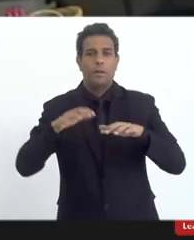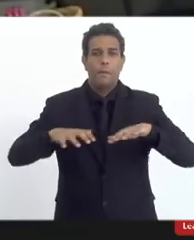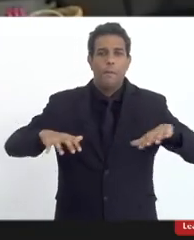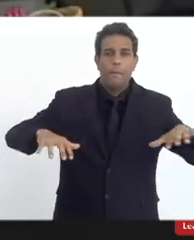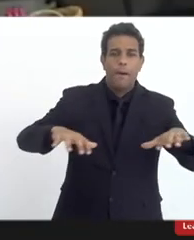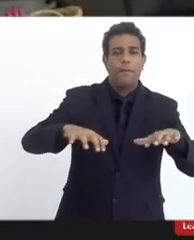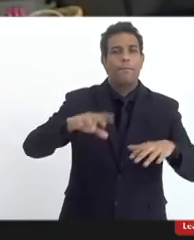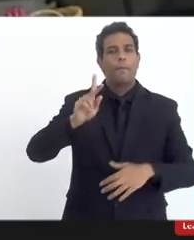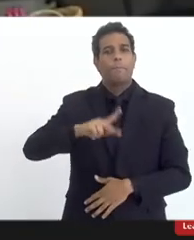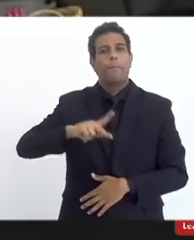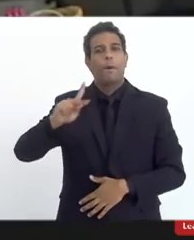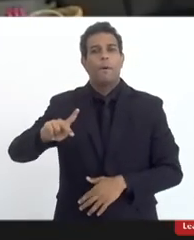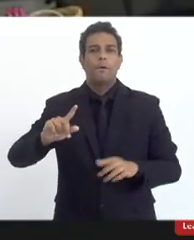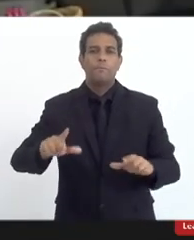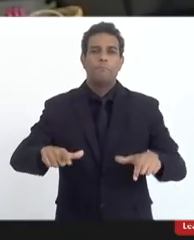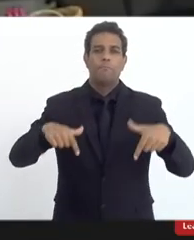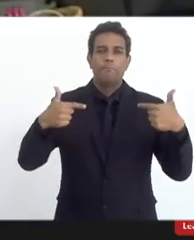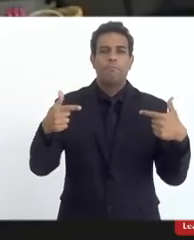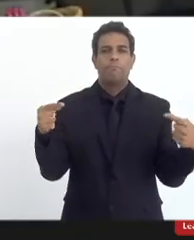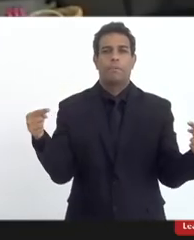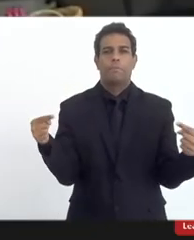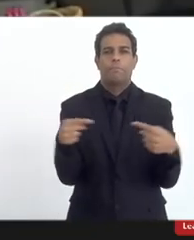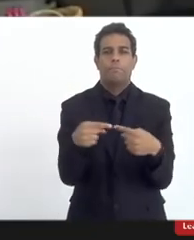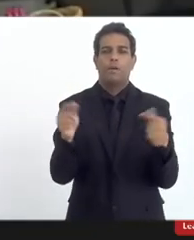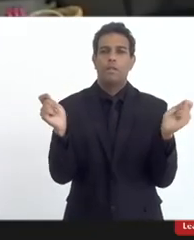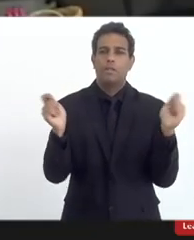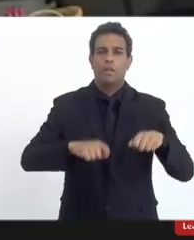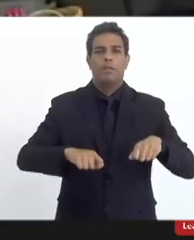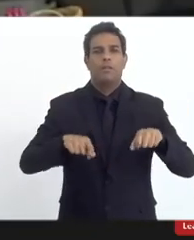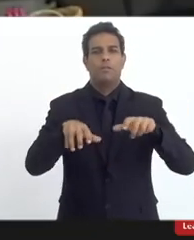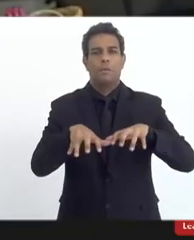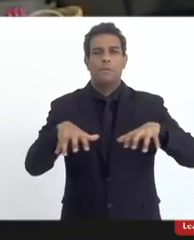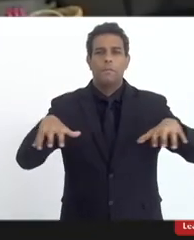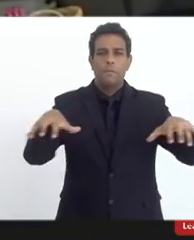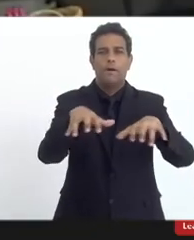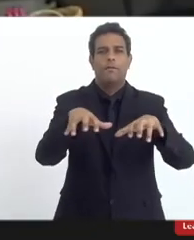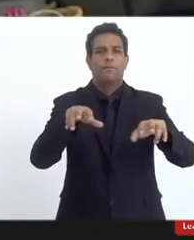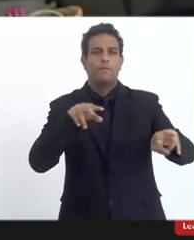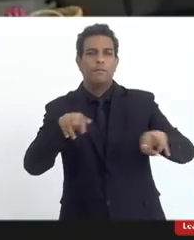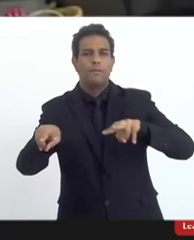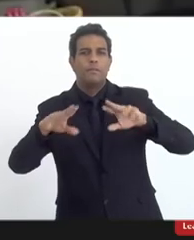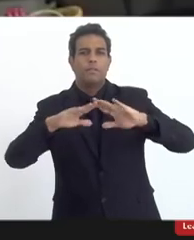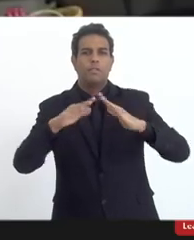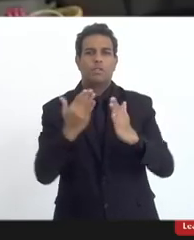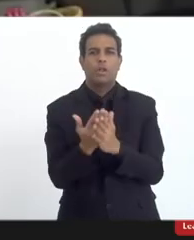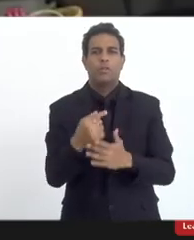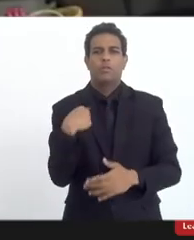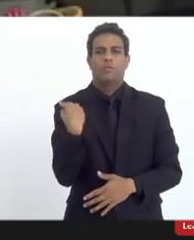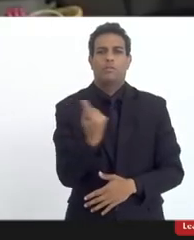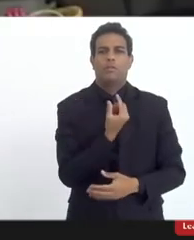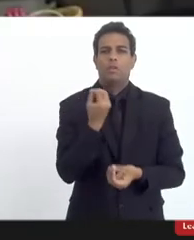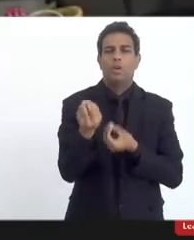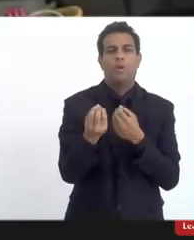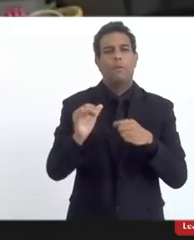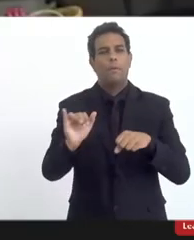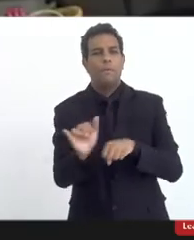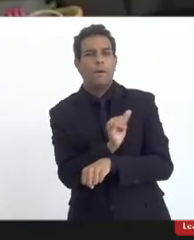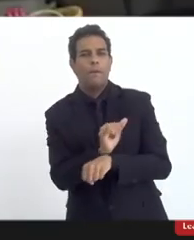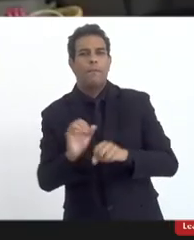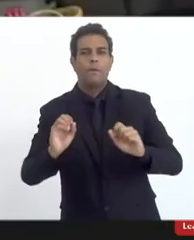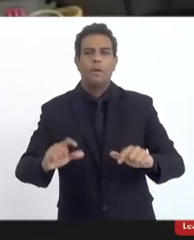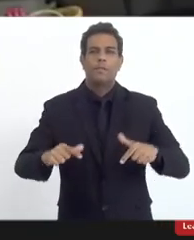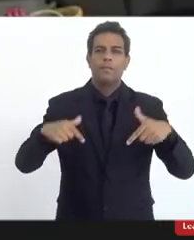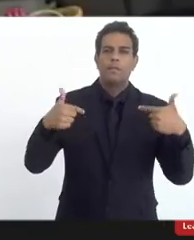colocassem as boas práticas realizadas dentro das unidades escolares quais os projetos quais as